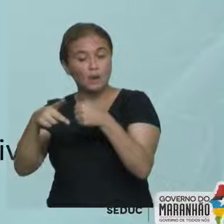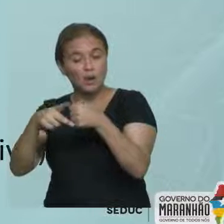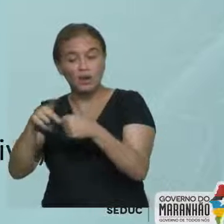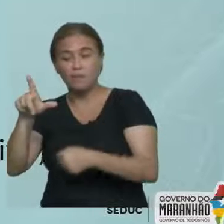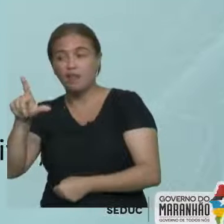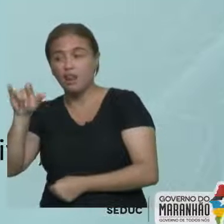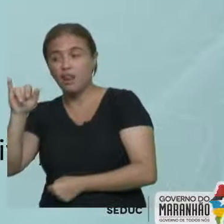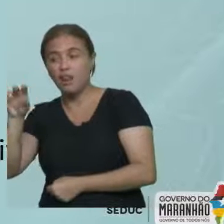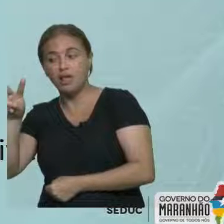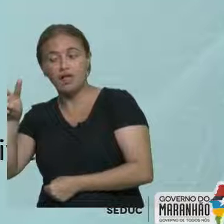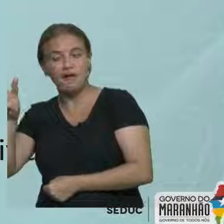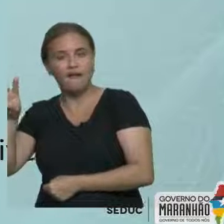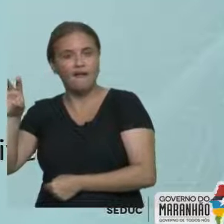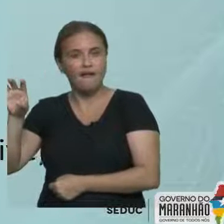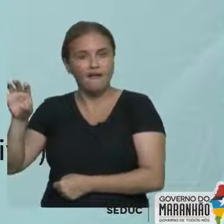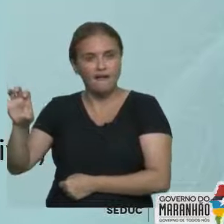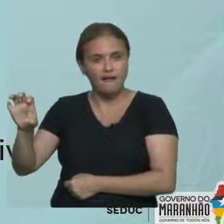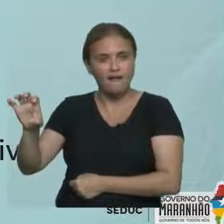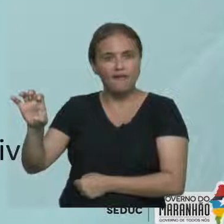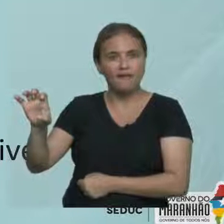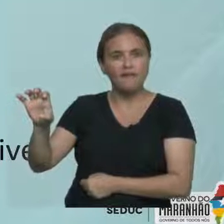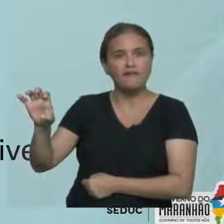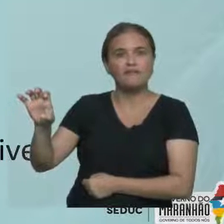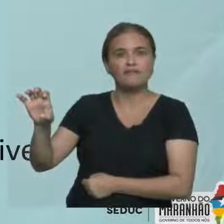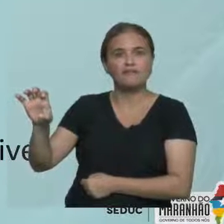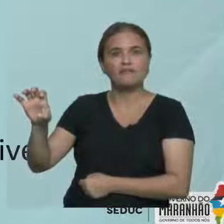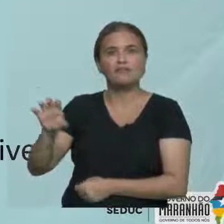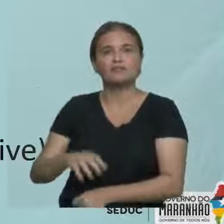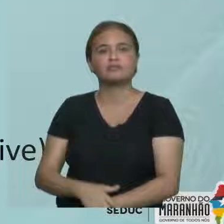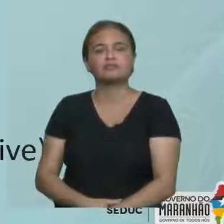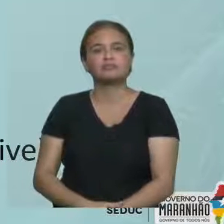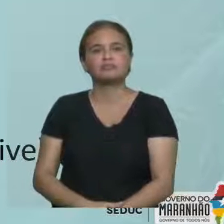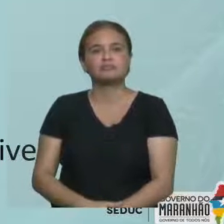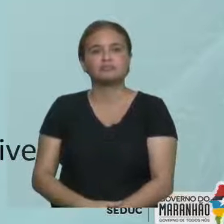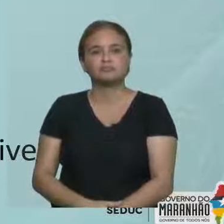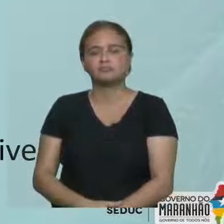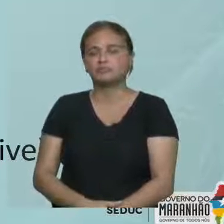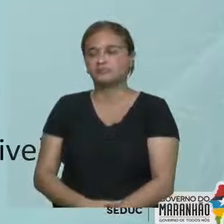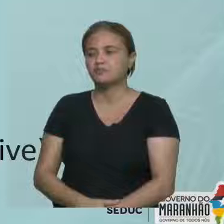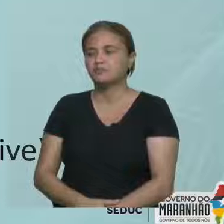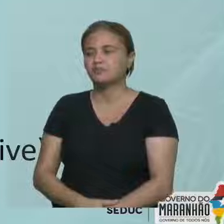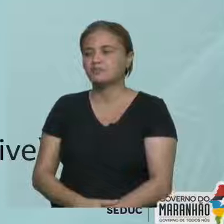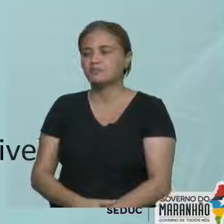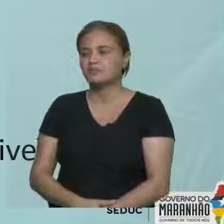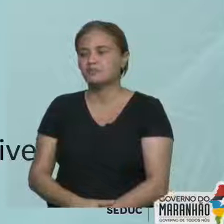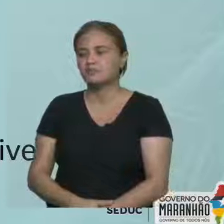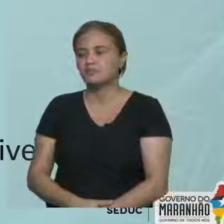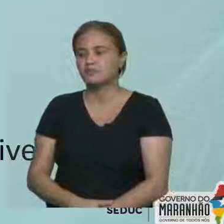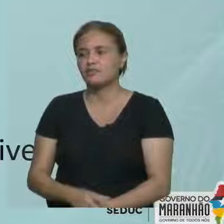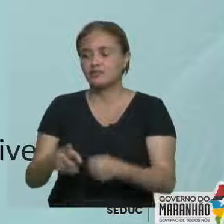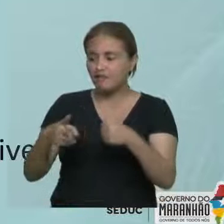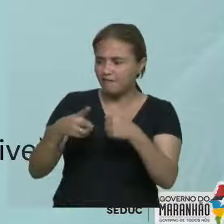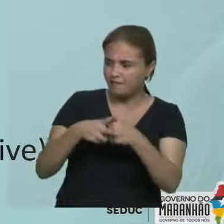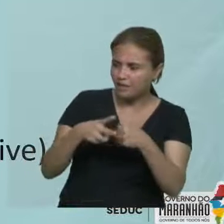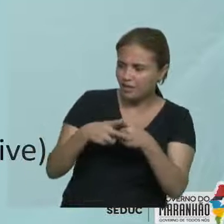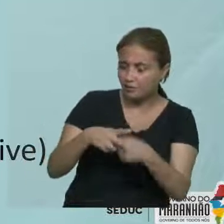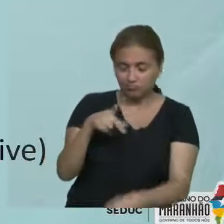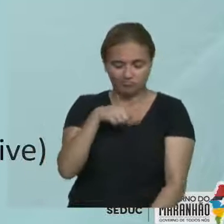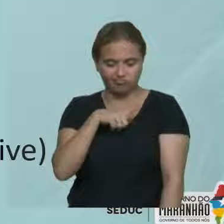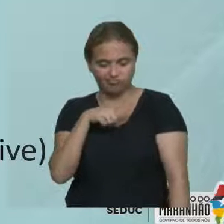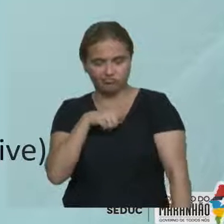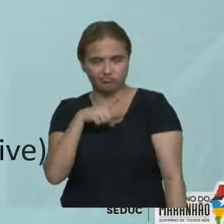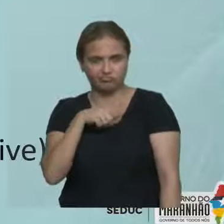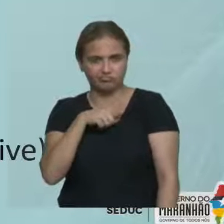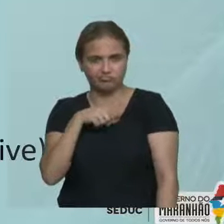Observaram essas regras? Number six. Number six é aquela exceção do verbo have, o verbo take, que eu falei para vocês, o have e do has. Olha só.